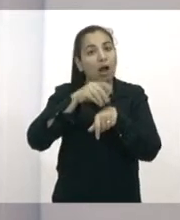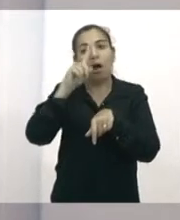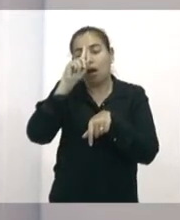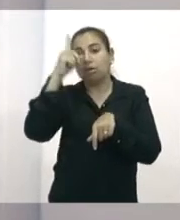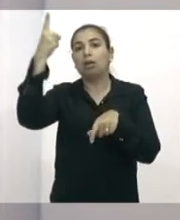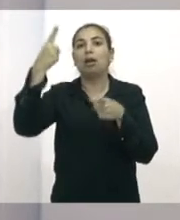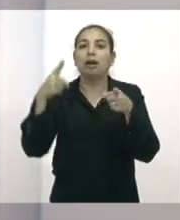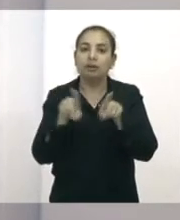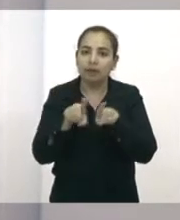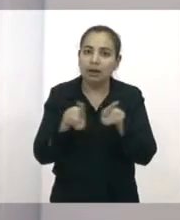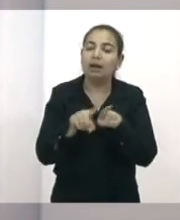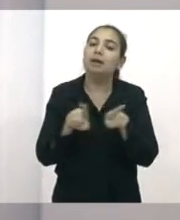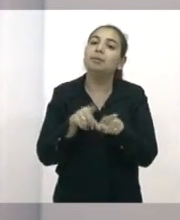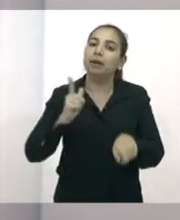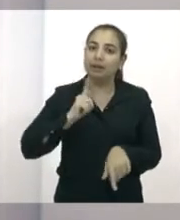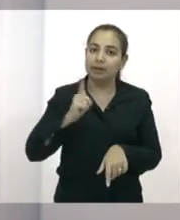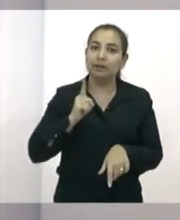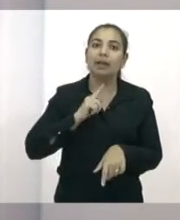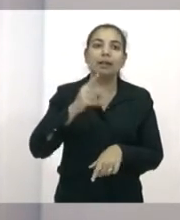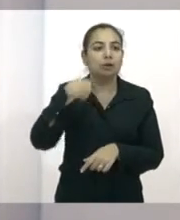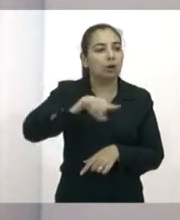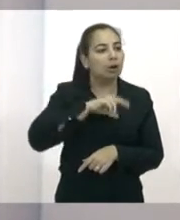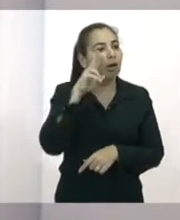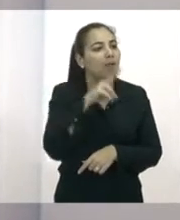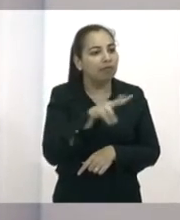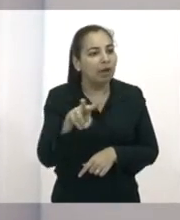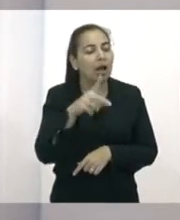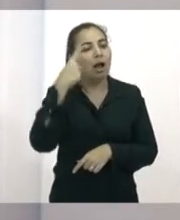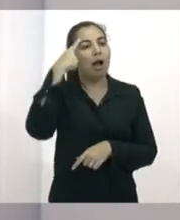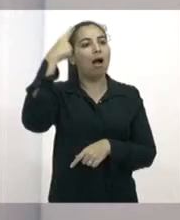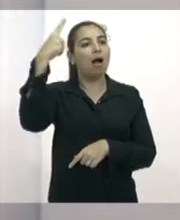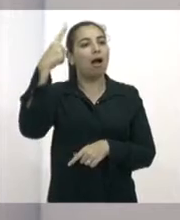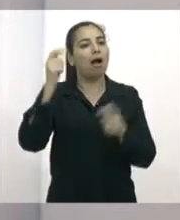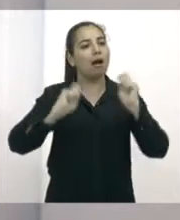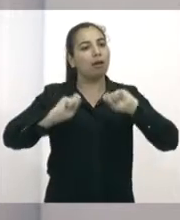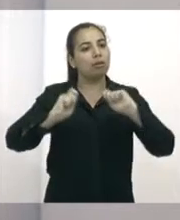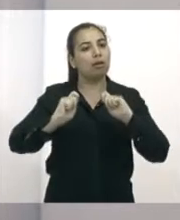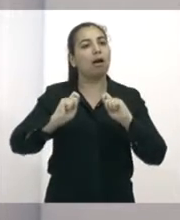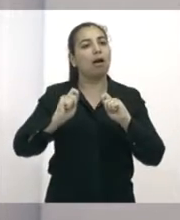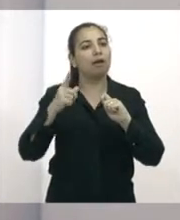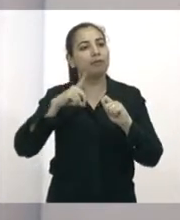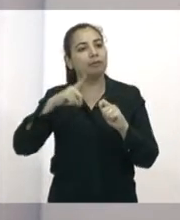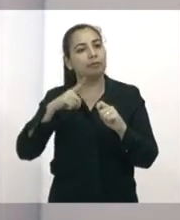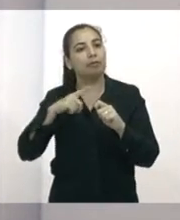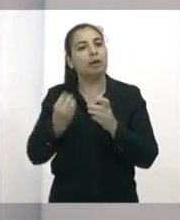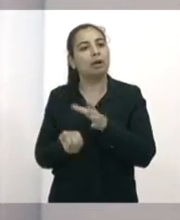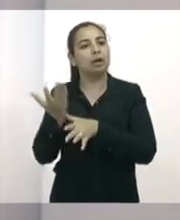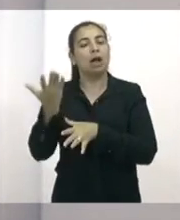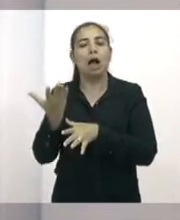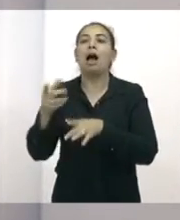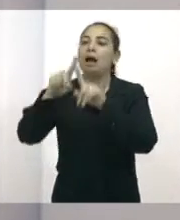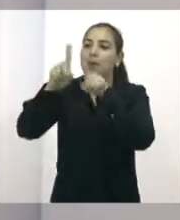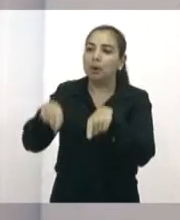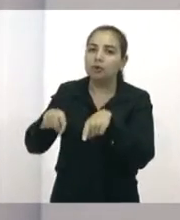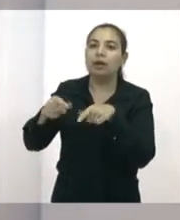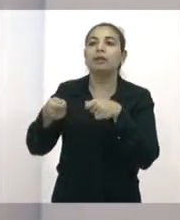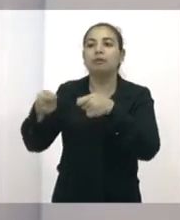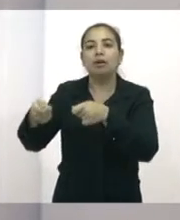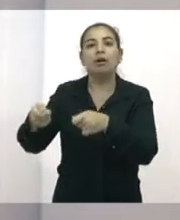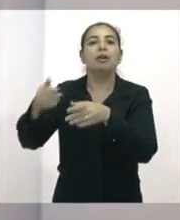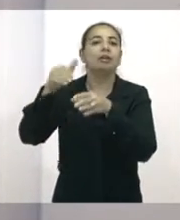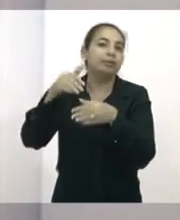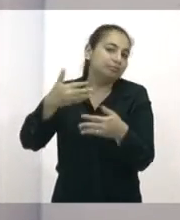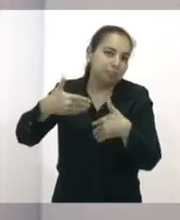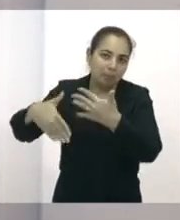partir daquela realidade que a gente encontra e que a gente vai e apresenta. Ou então, surgem também demandas de reunião com